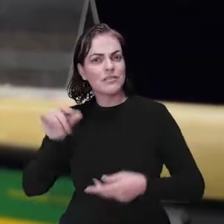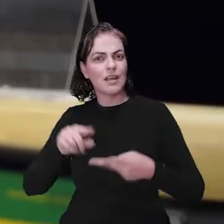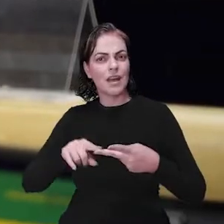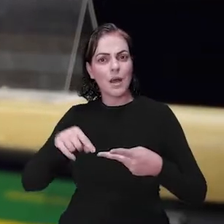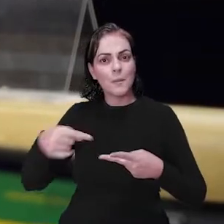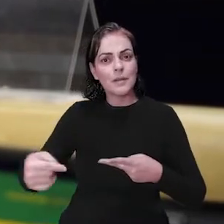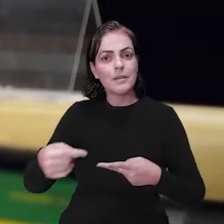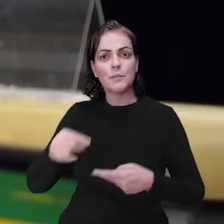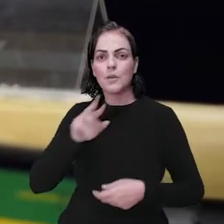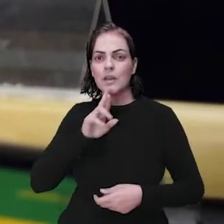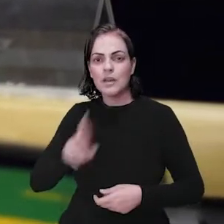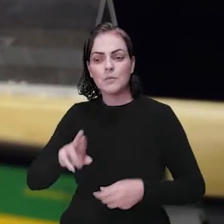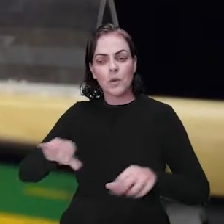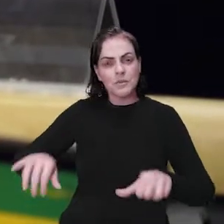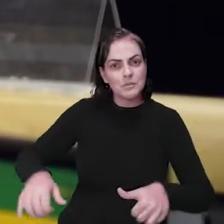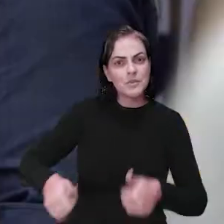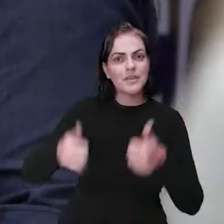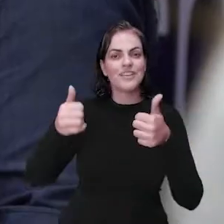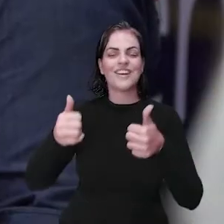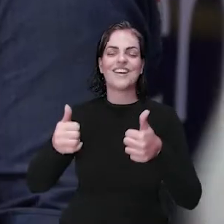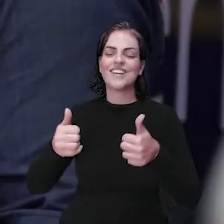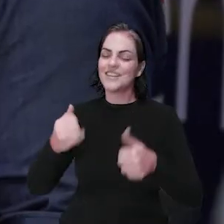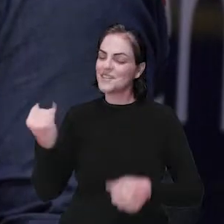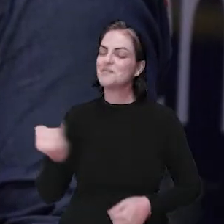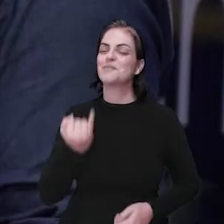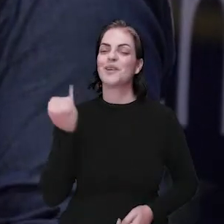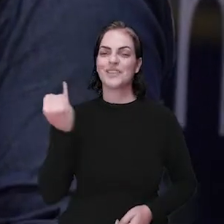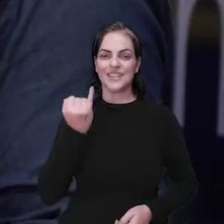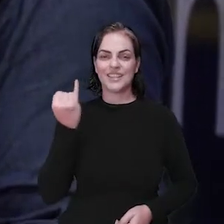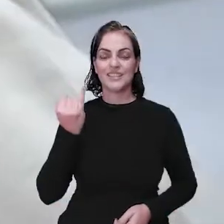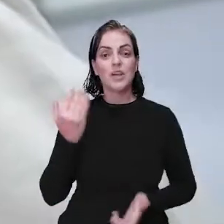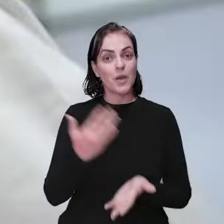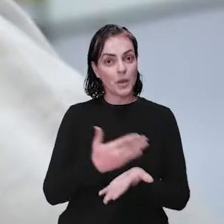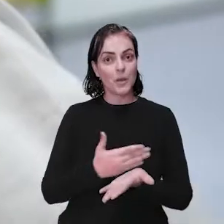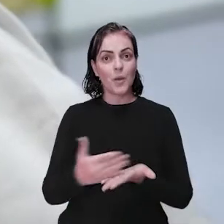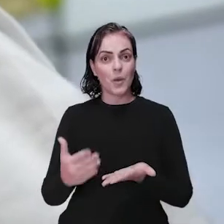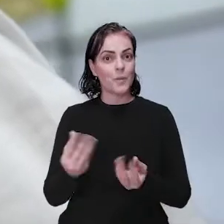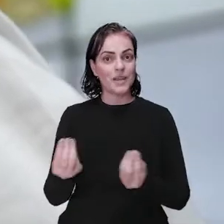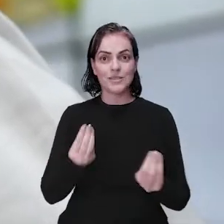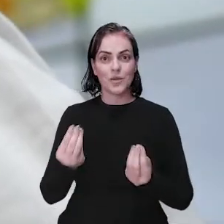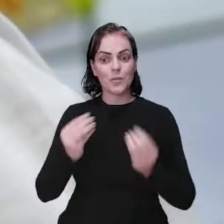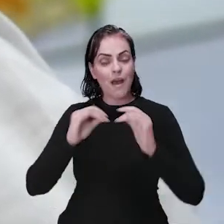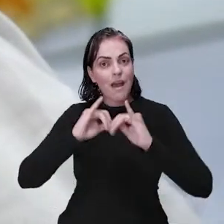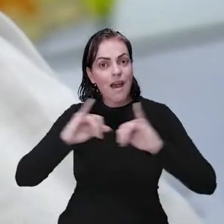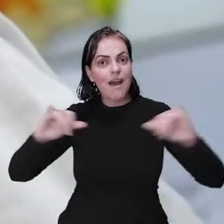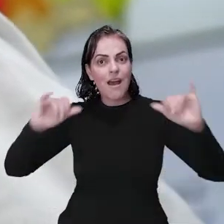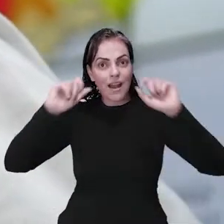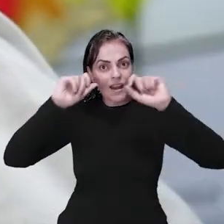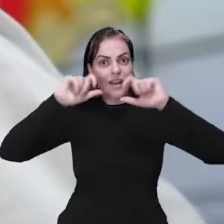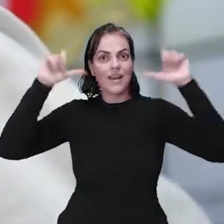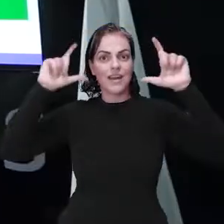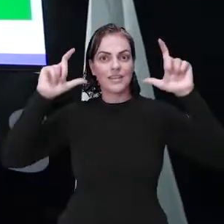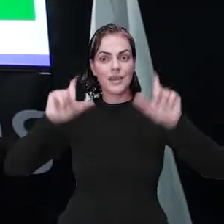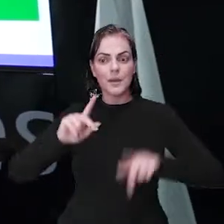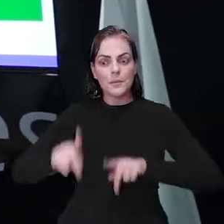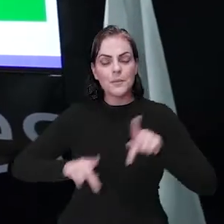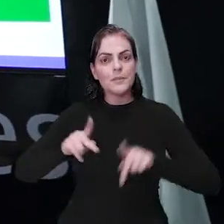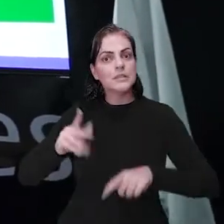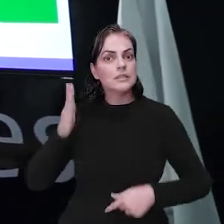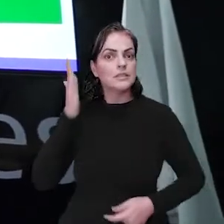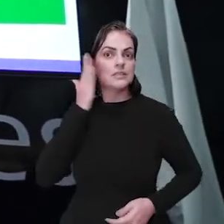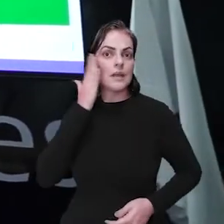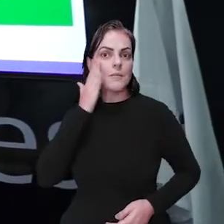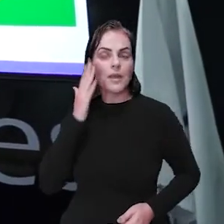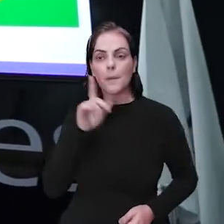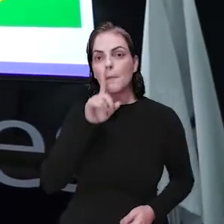de prevenção, mitigação, resposta e recuperação. Aqui é importante porque começa através do alerta, permitindo que as